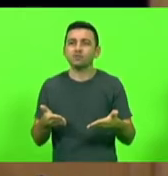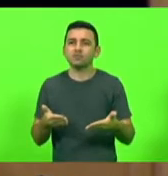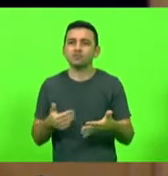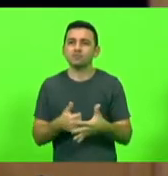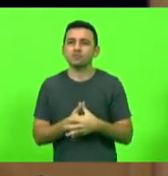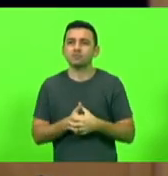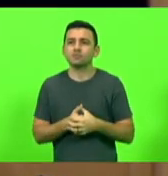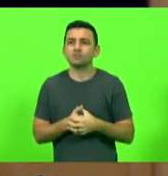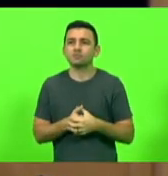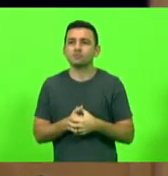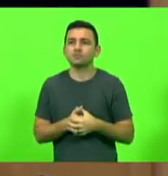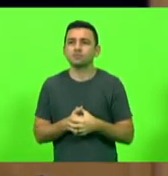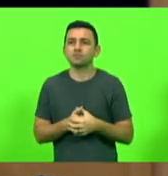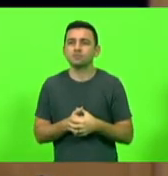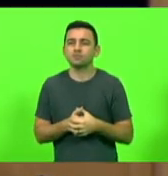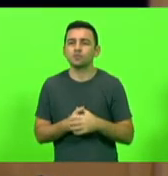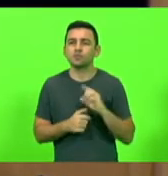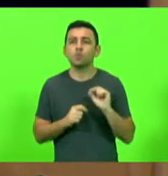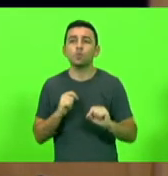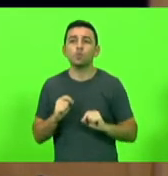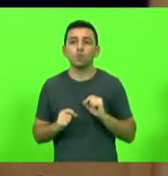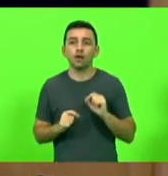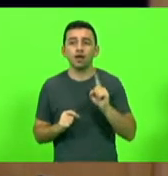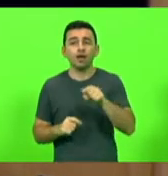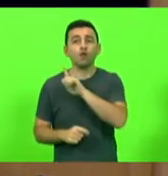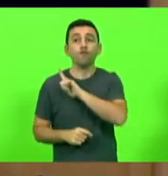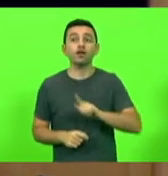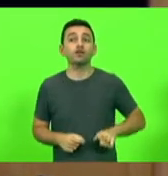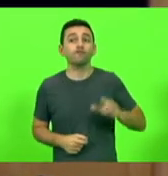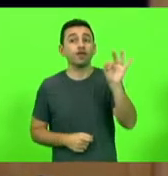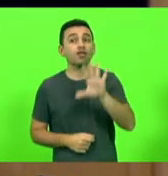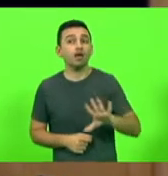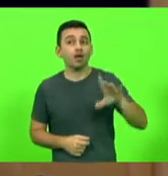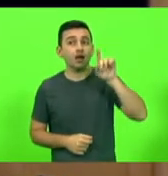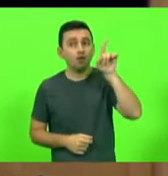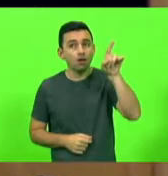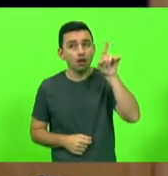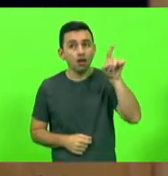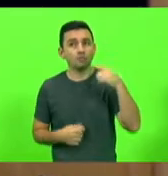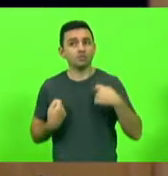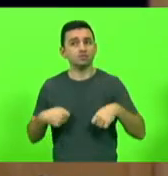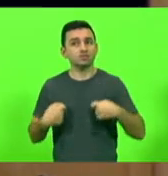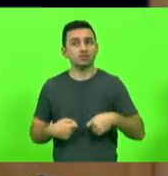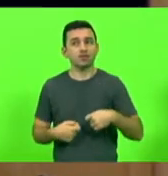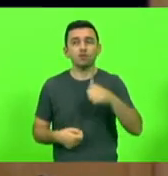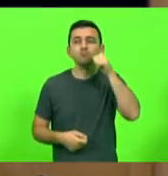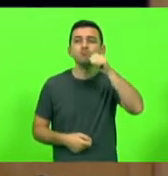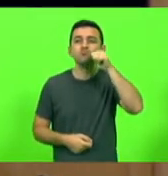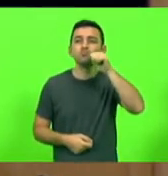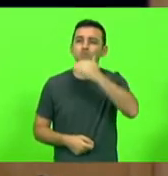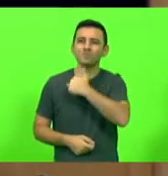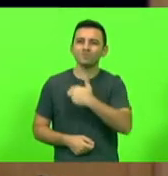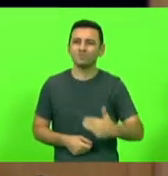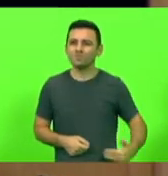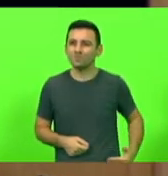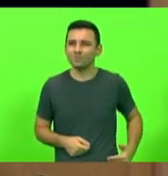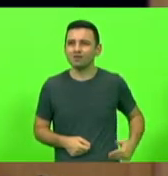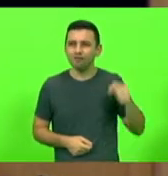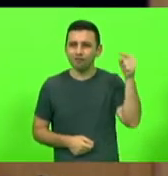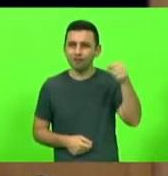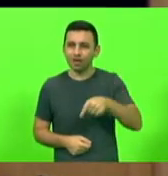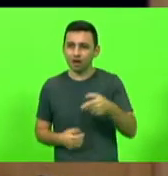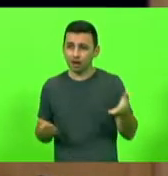estamos reivindicando, mas também do governo federal, inclusive a ministra esteve recentemente aqui